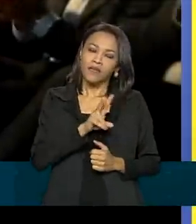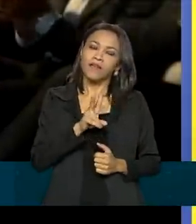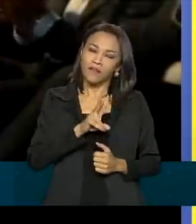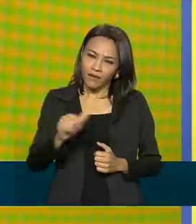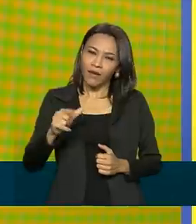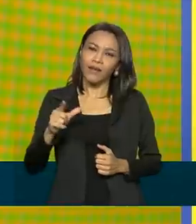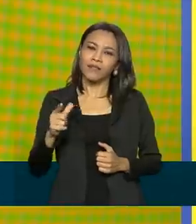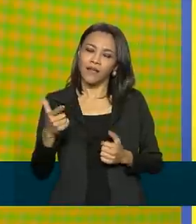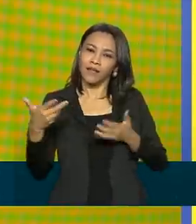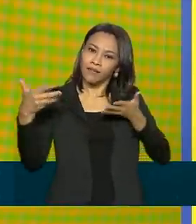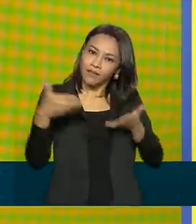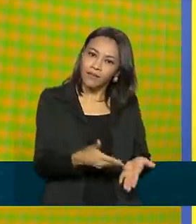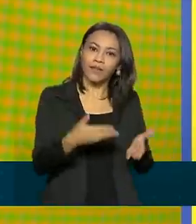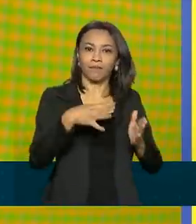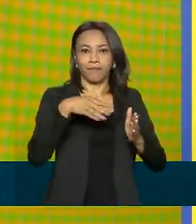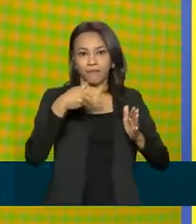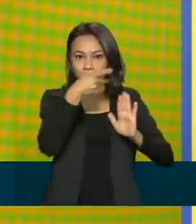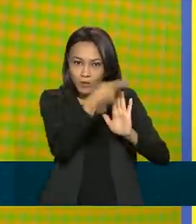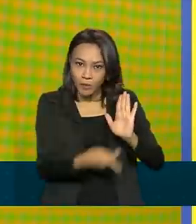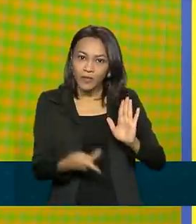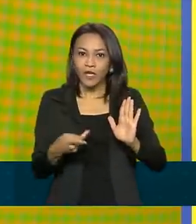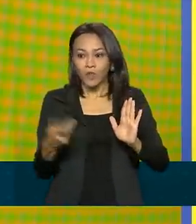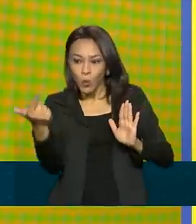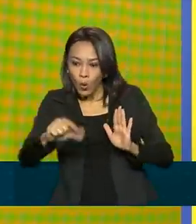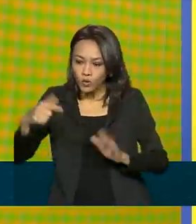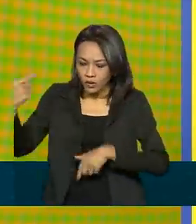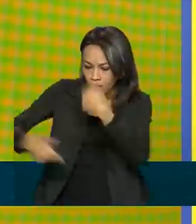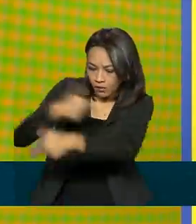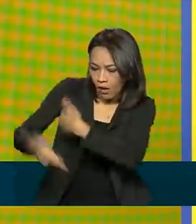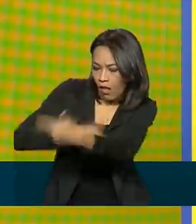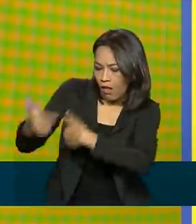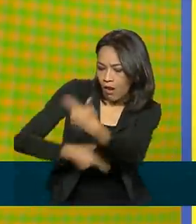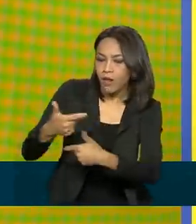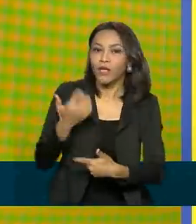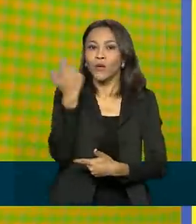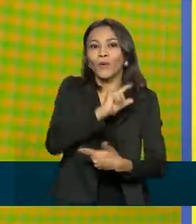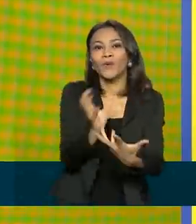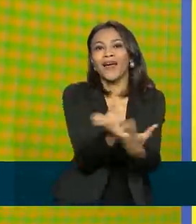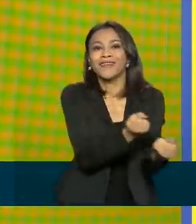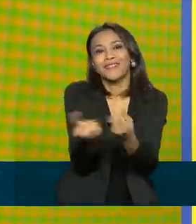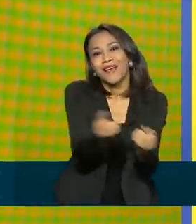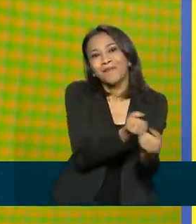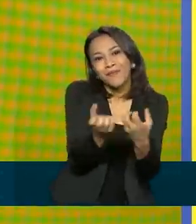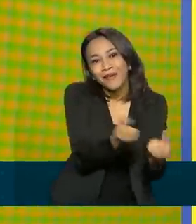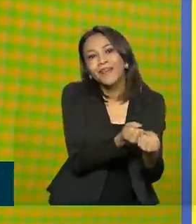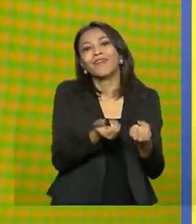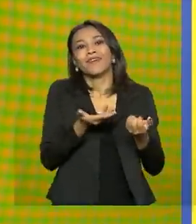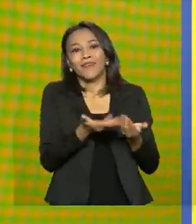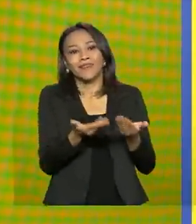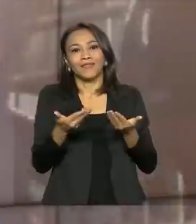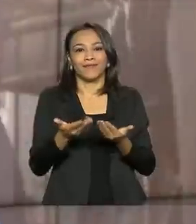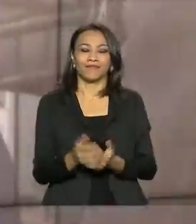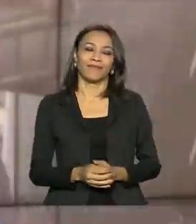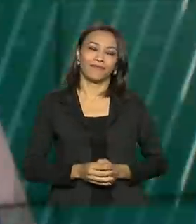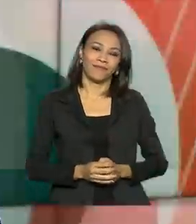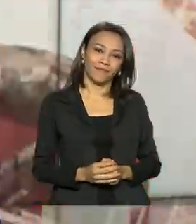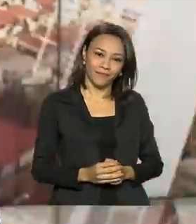neste projeto, uns produzindo e outros recebendo o produto da terra.